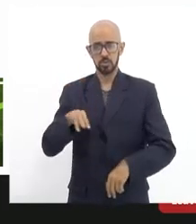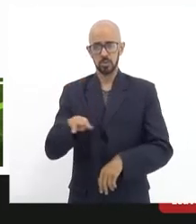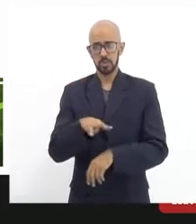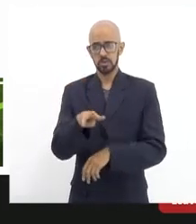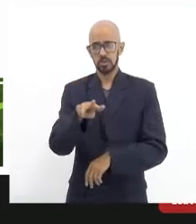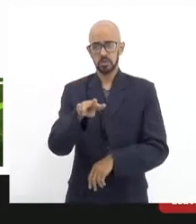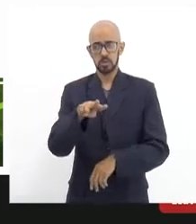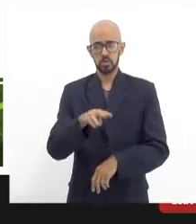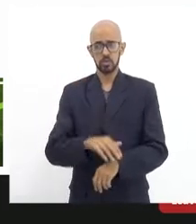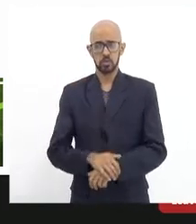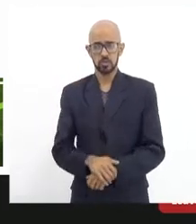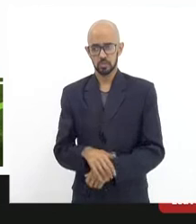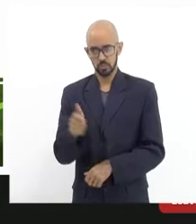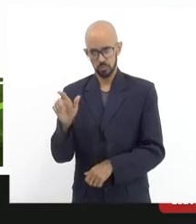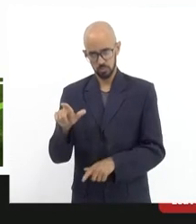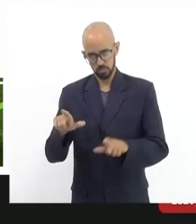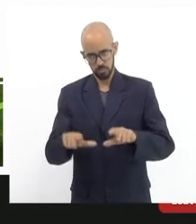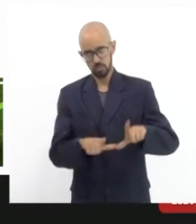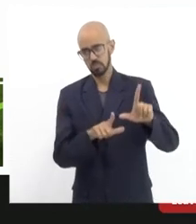Vamos adiante.